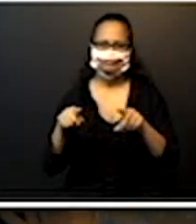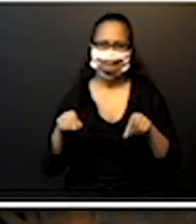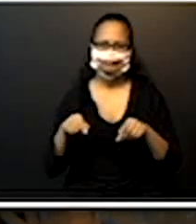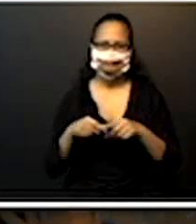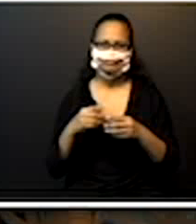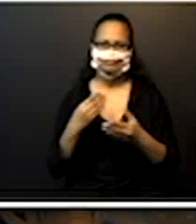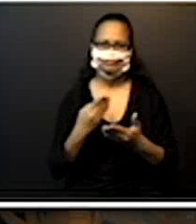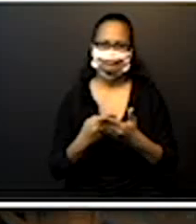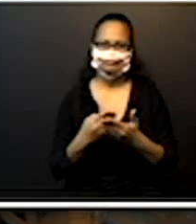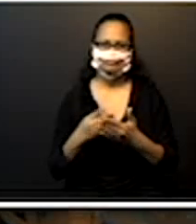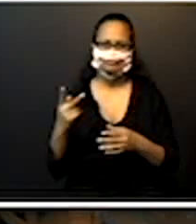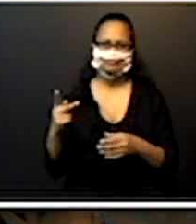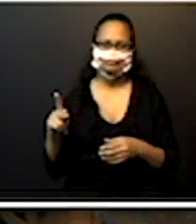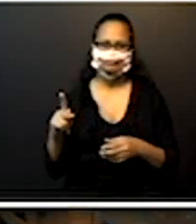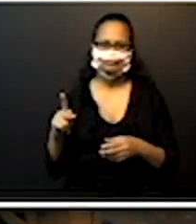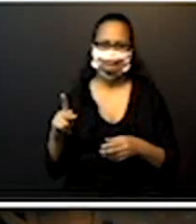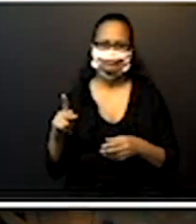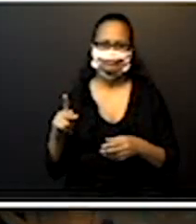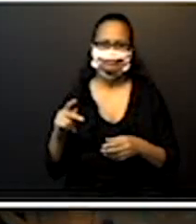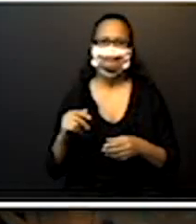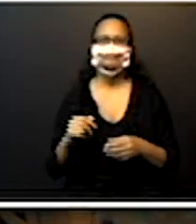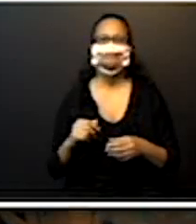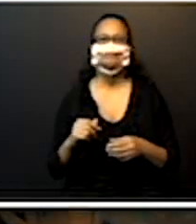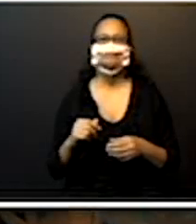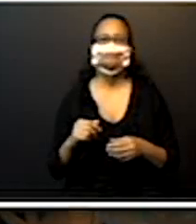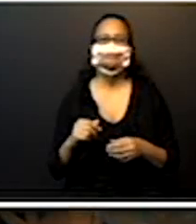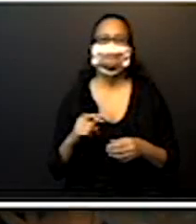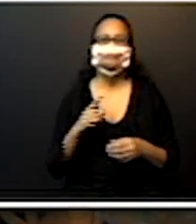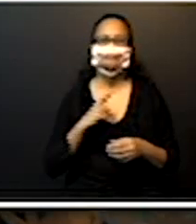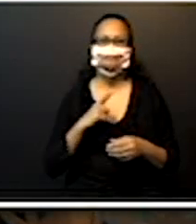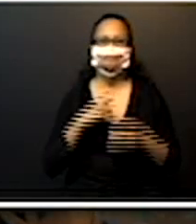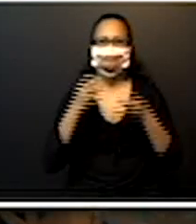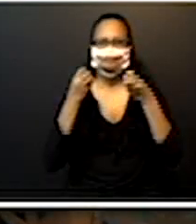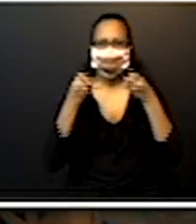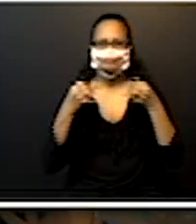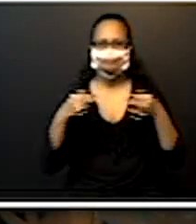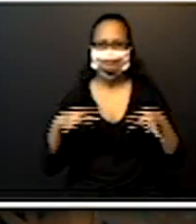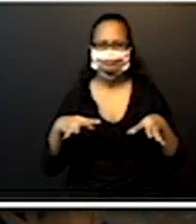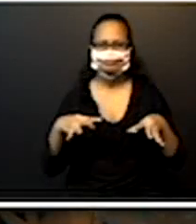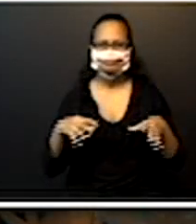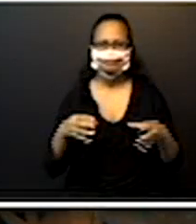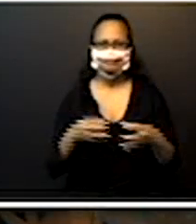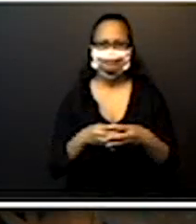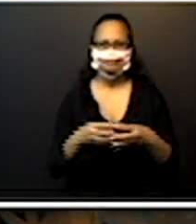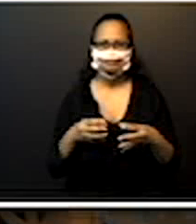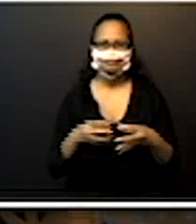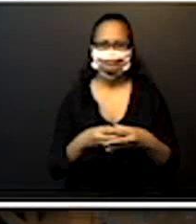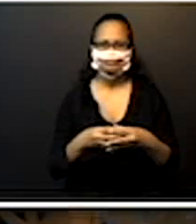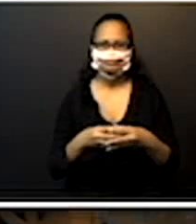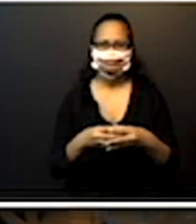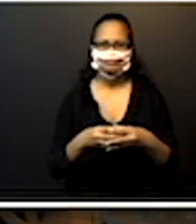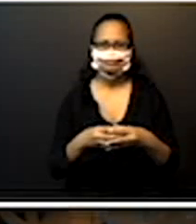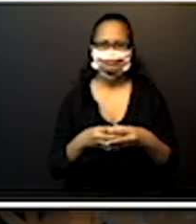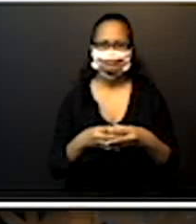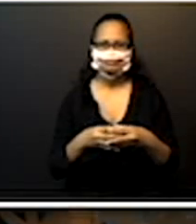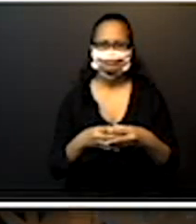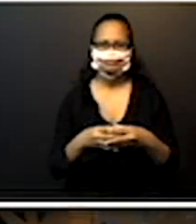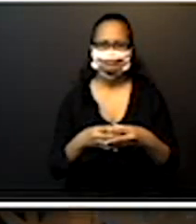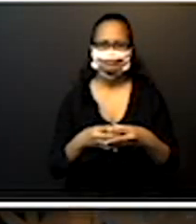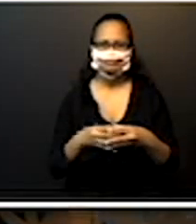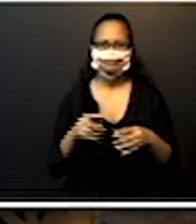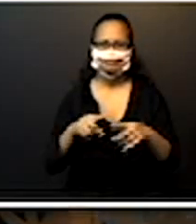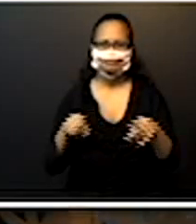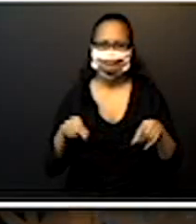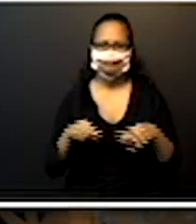certinho como que vai ser. Já está sendo explicado pelos grupos formados pelos professores de